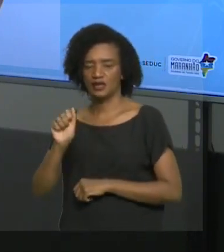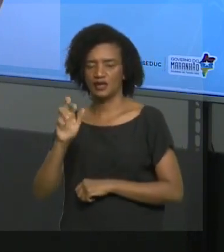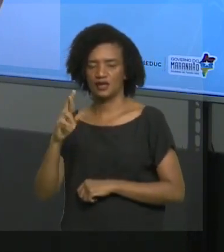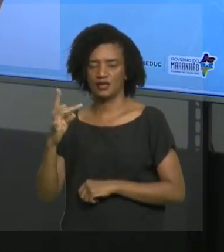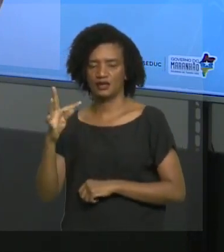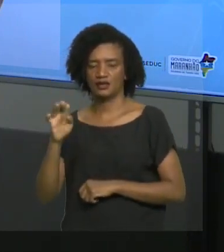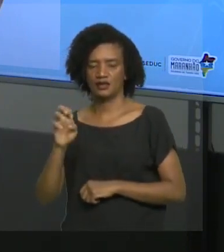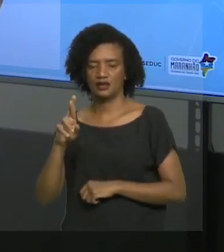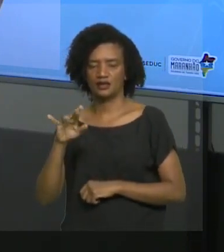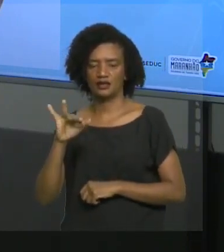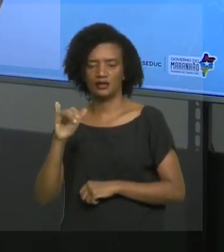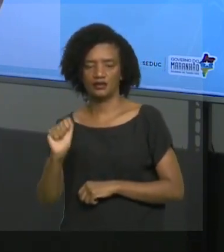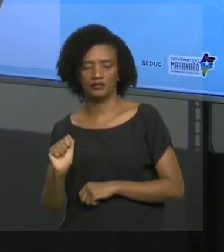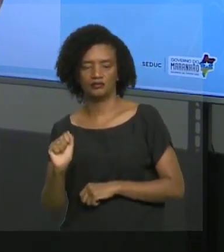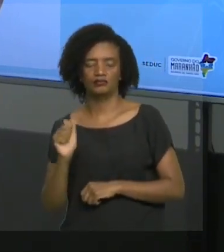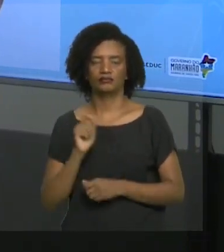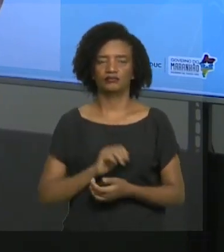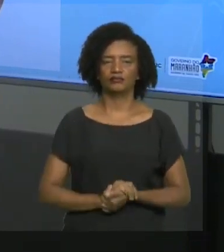em oxigênio.